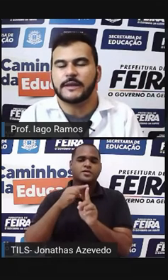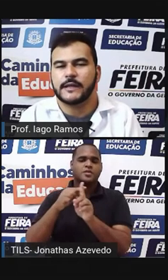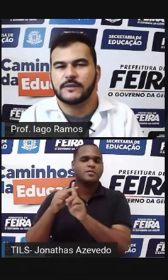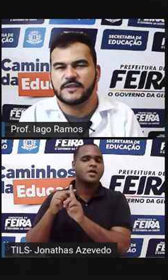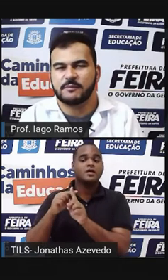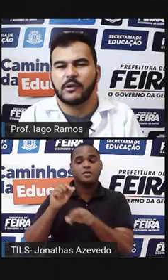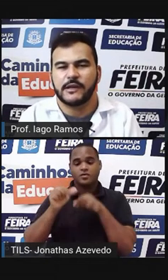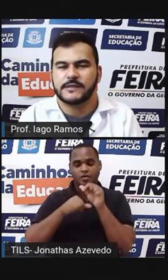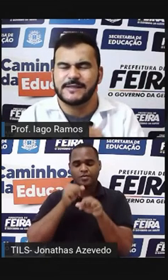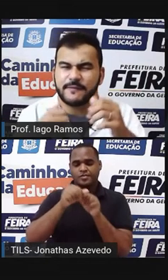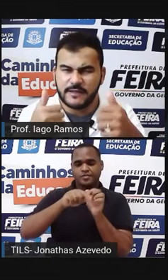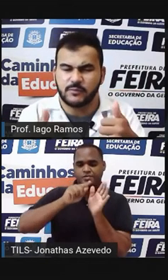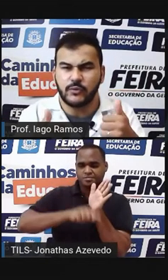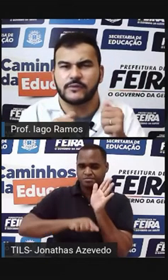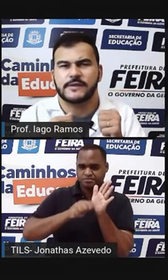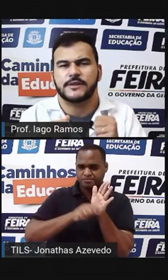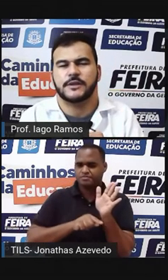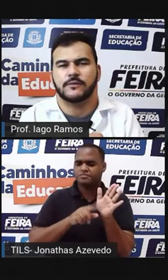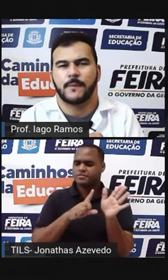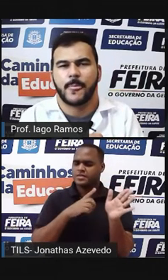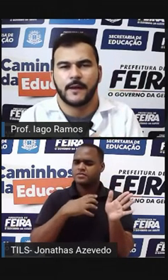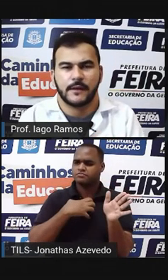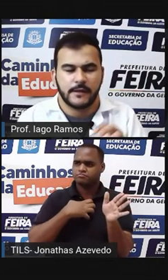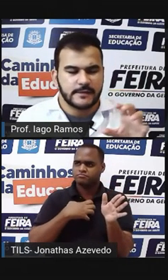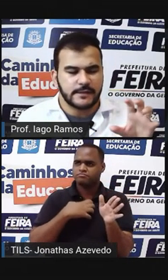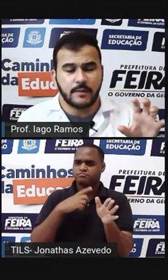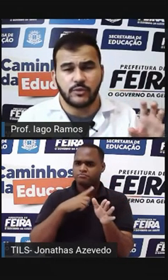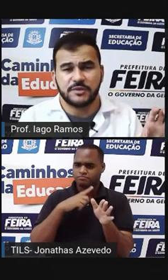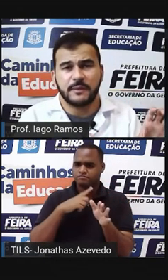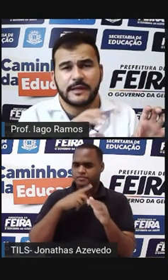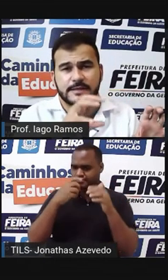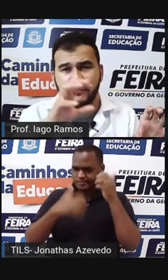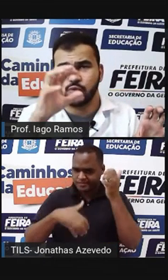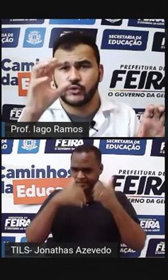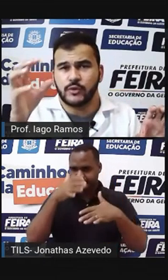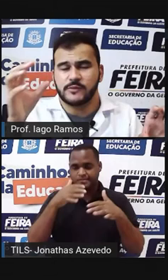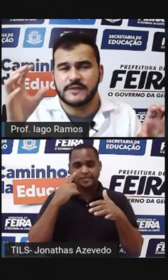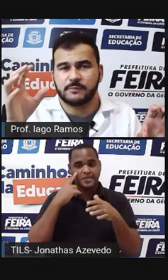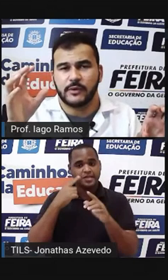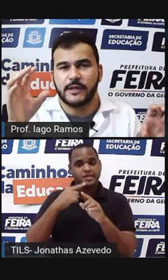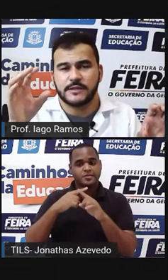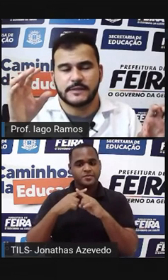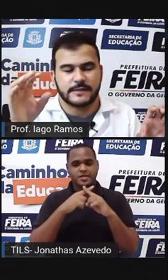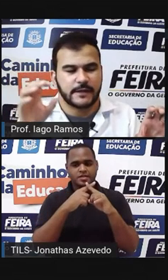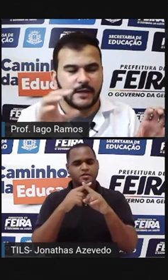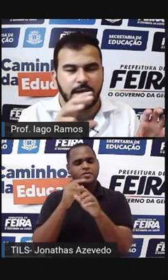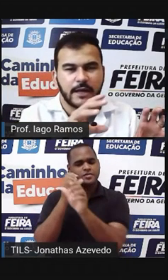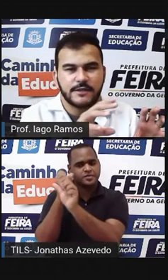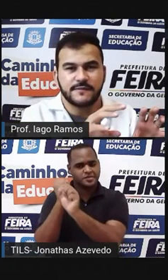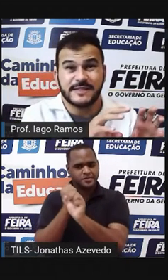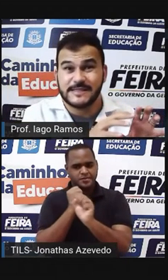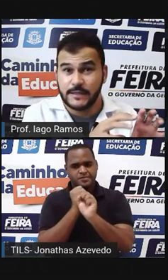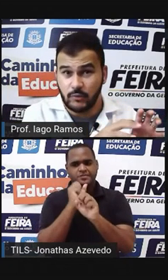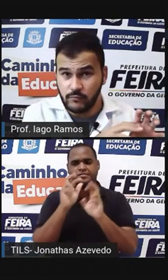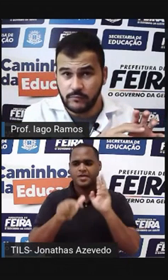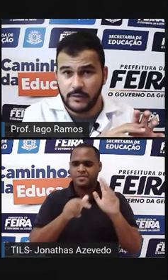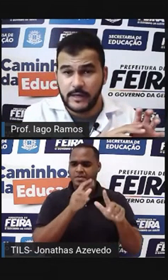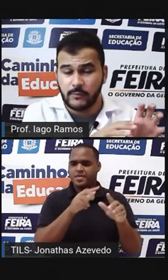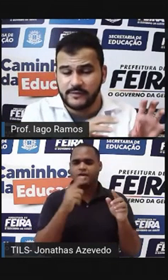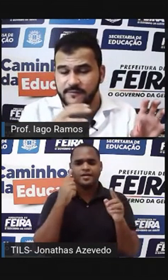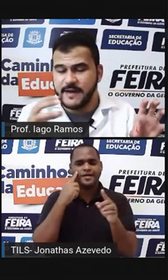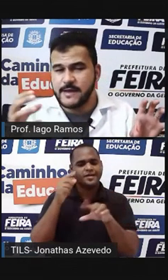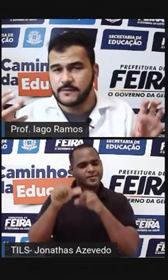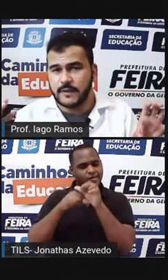subtrair os expoentes E faz muito sentido Se na multiplicação Eu somo os expoentes A divisão